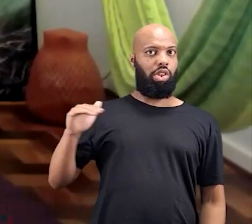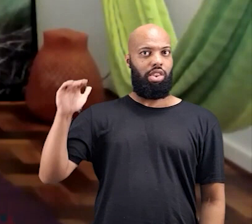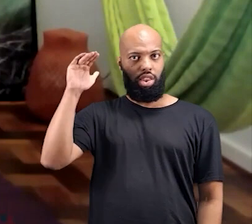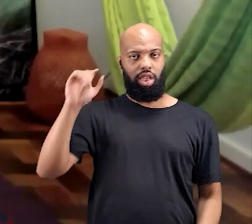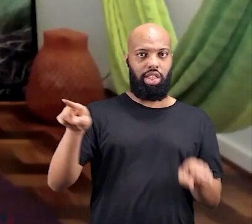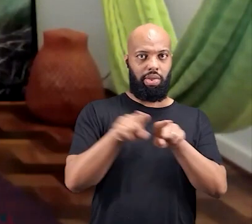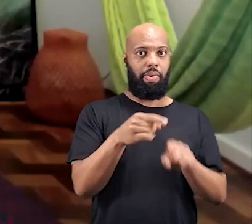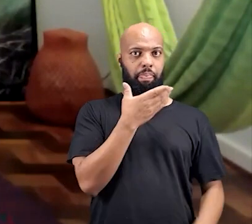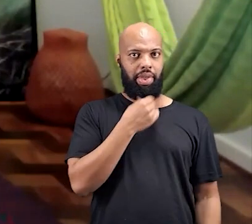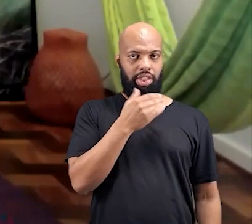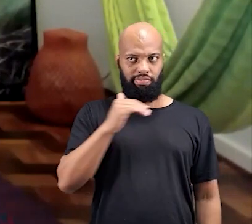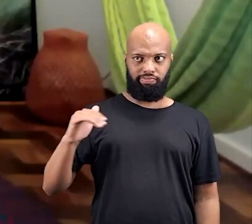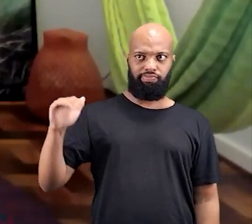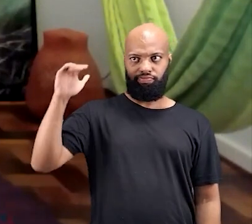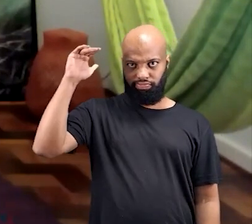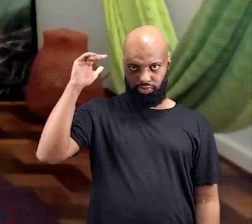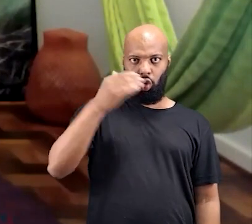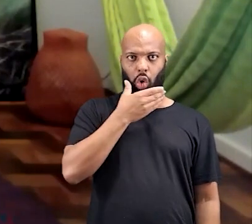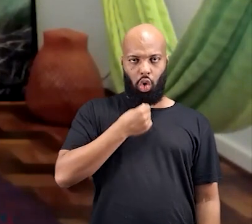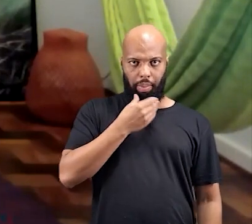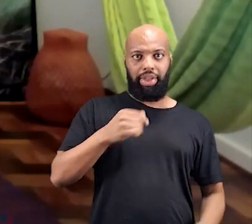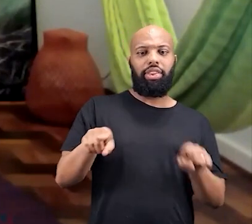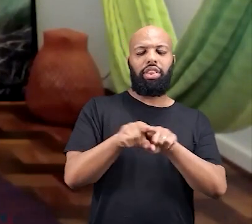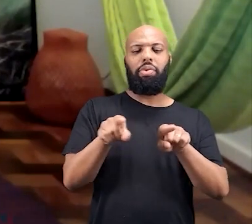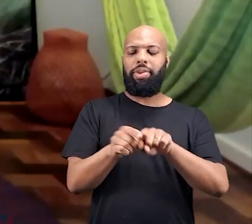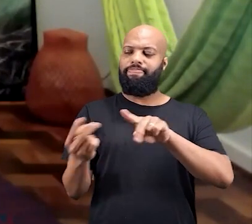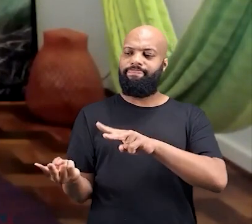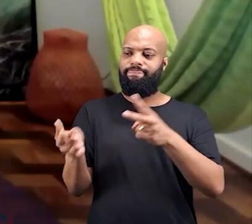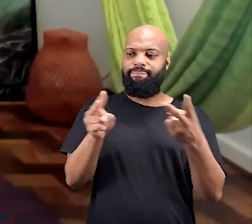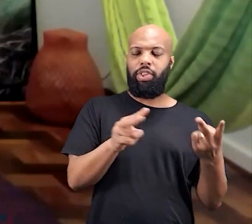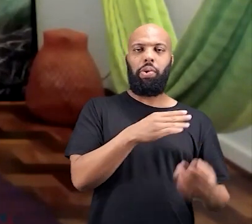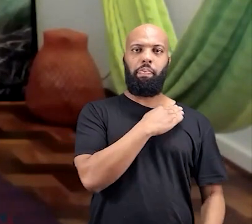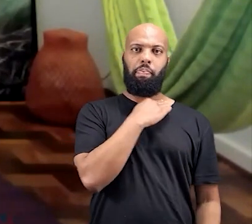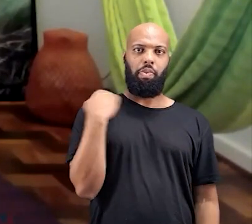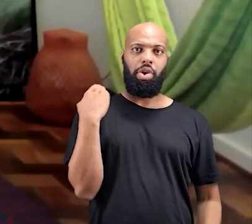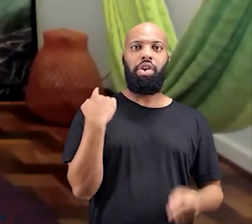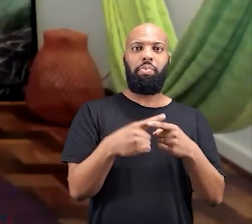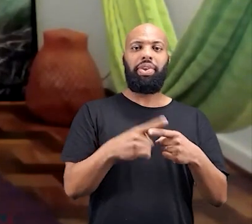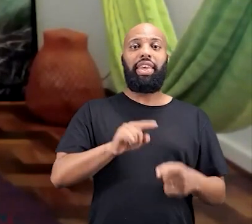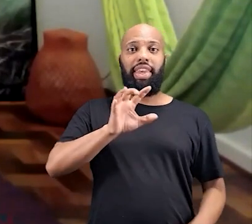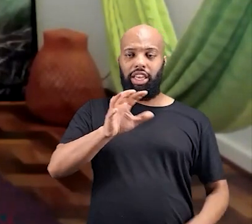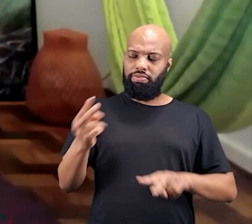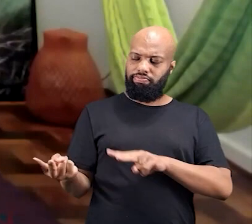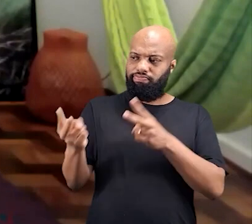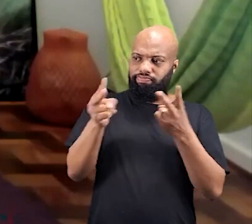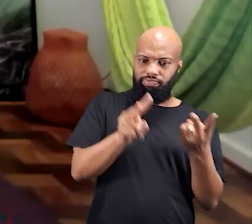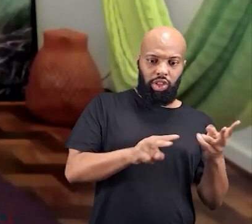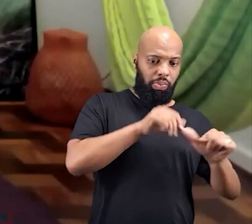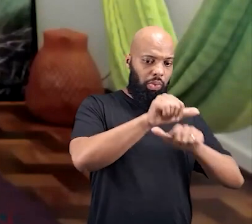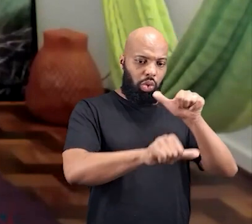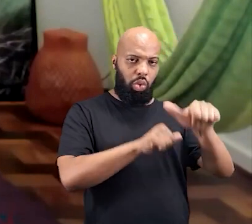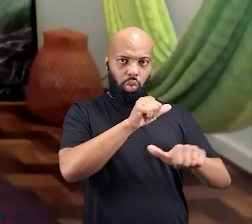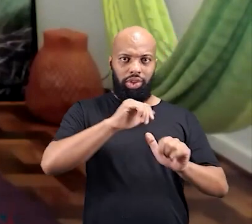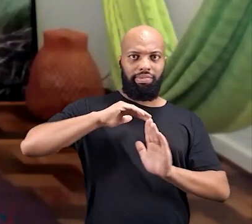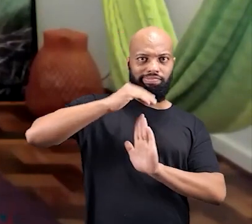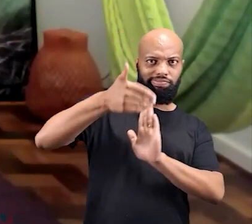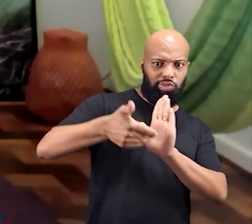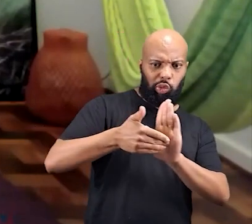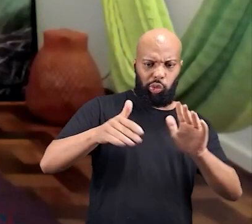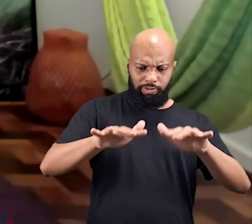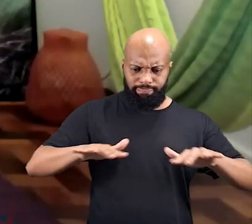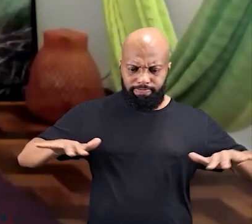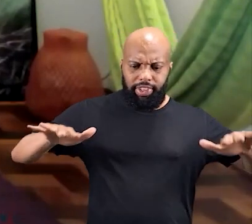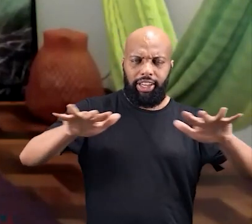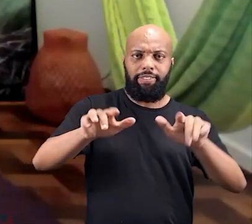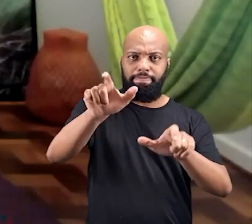homem e também os rituais de morte. Porque todas essas passagens, elas mexem demais com todo o